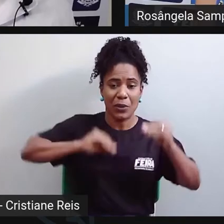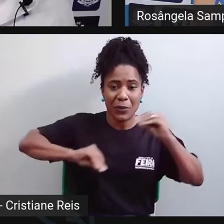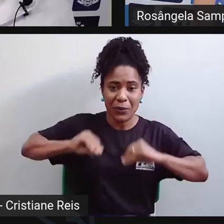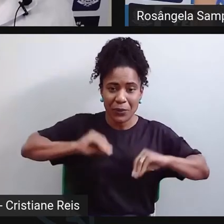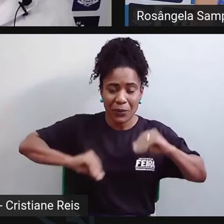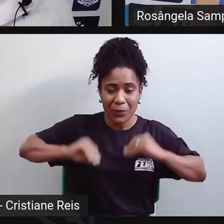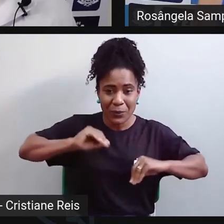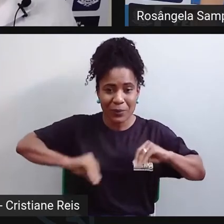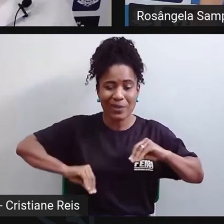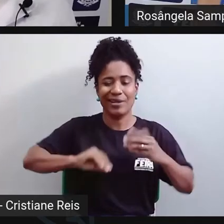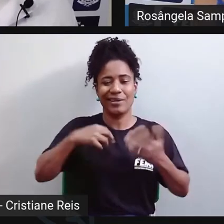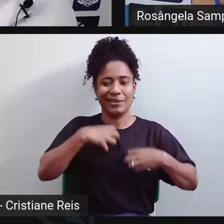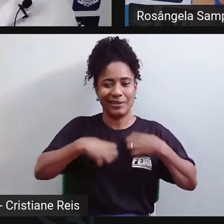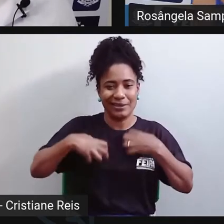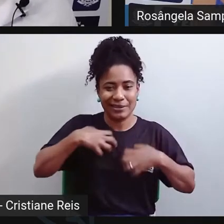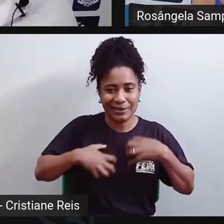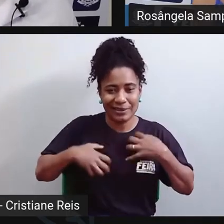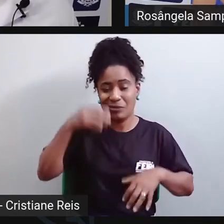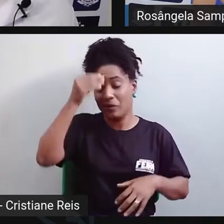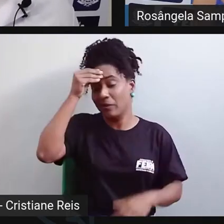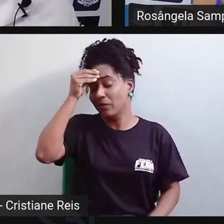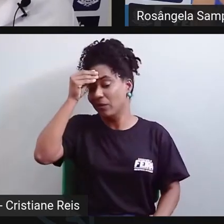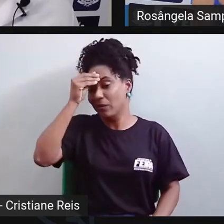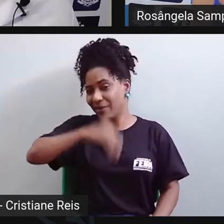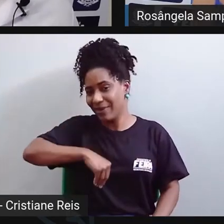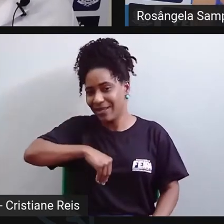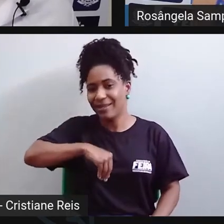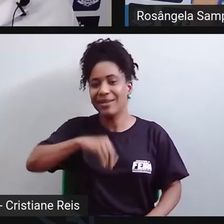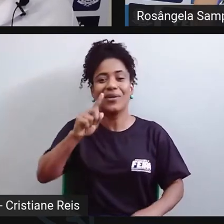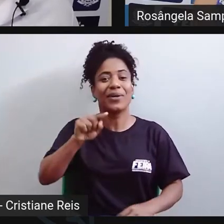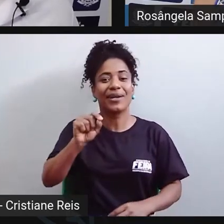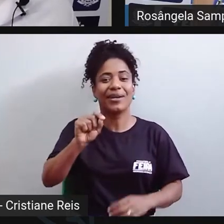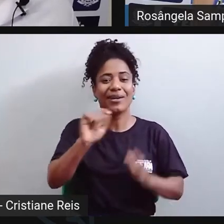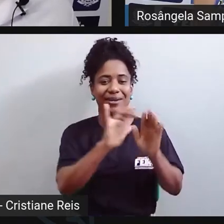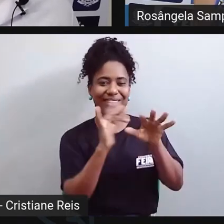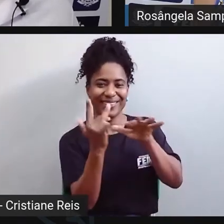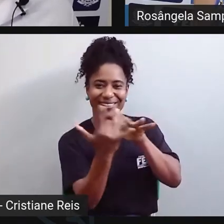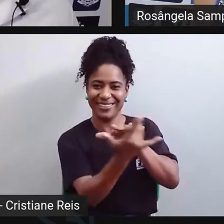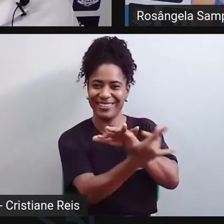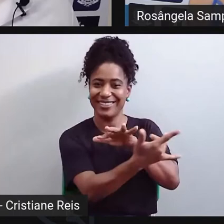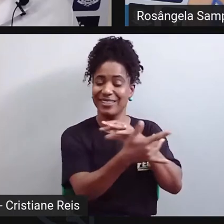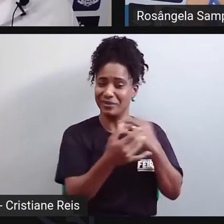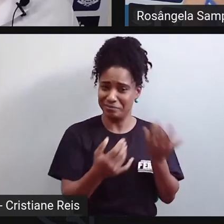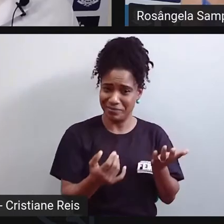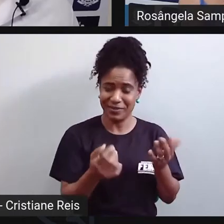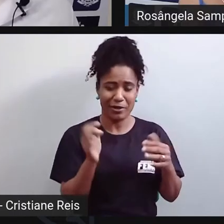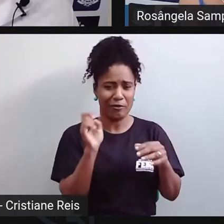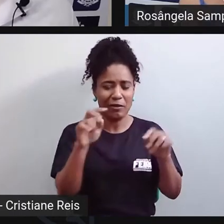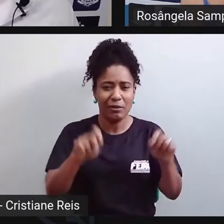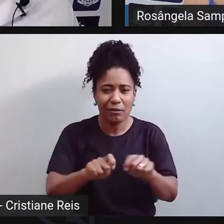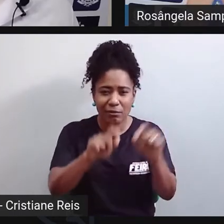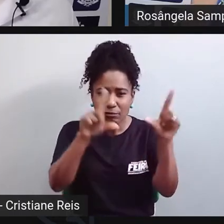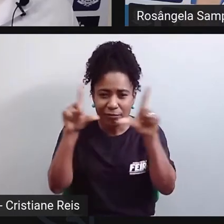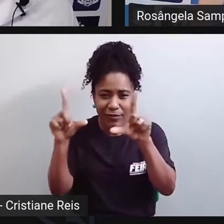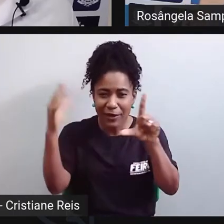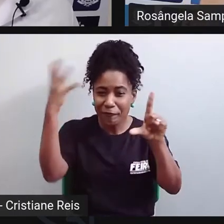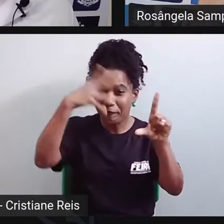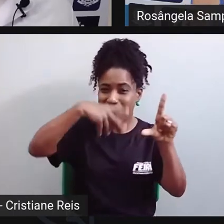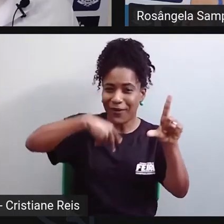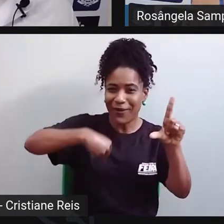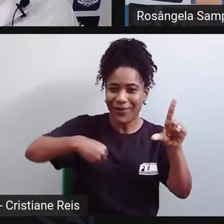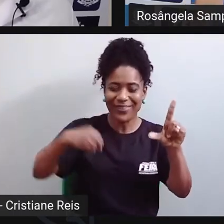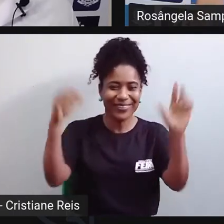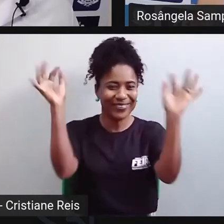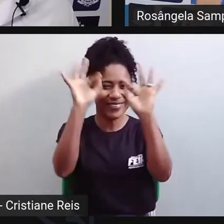baixa autoestima, é porque, principalmente nas redes sociais, todo mundo é maravilhoso. Todo mundo é bonito, todo mundo está